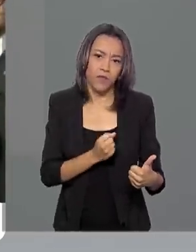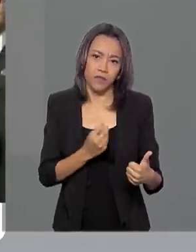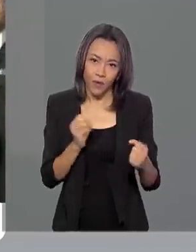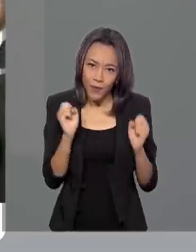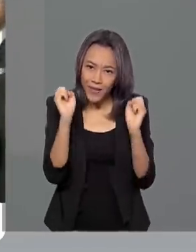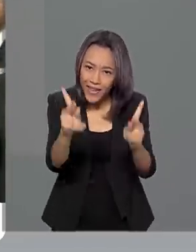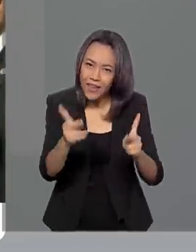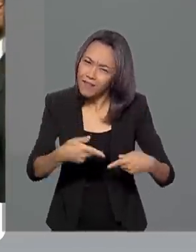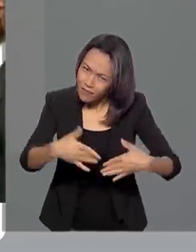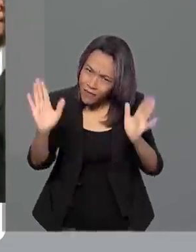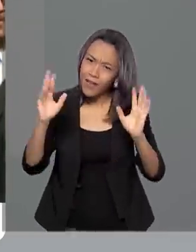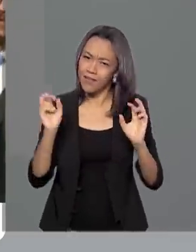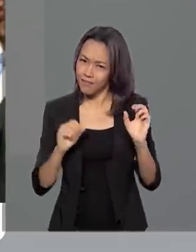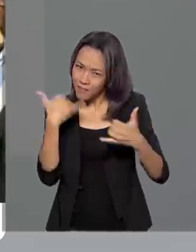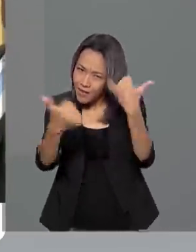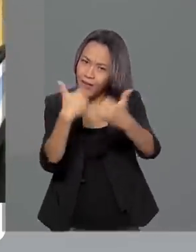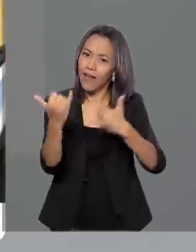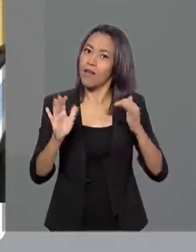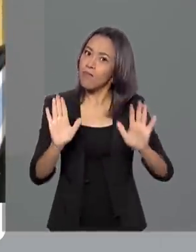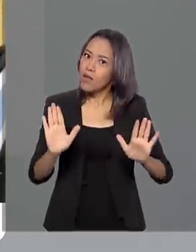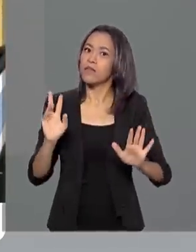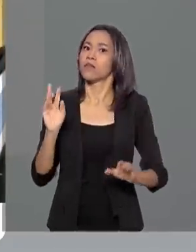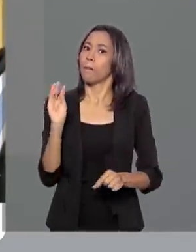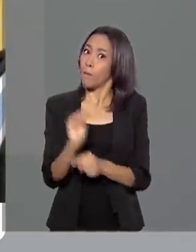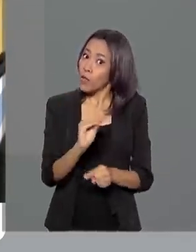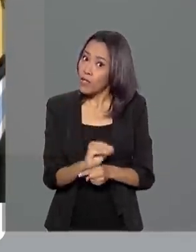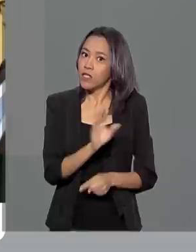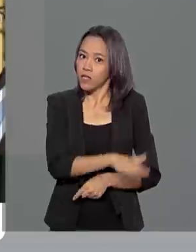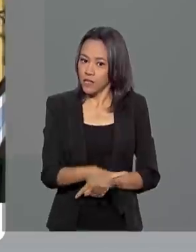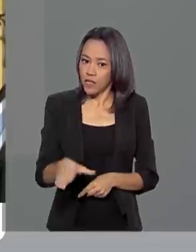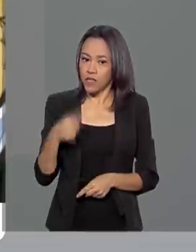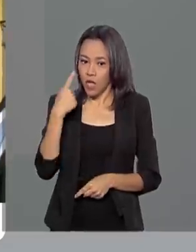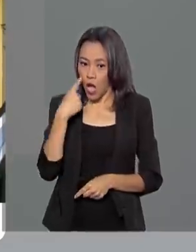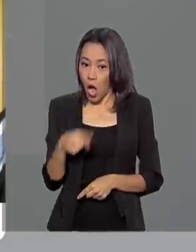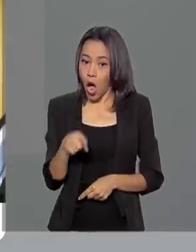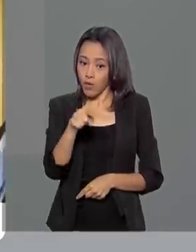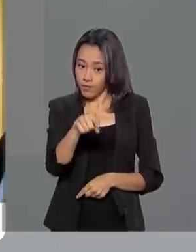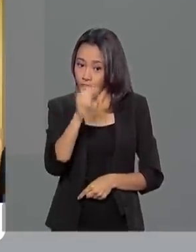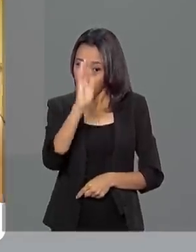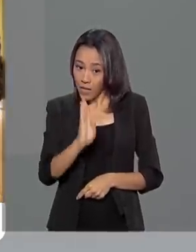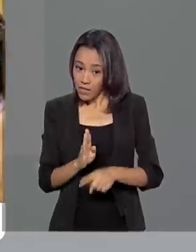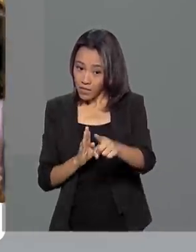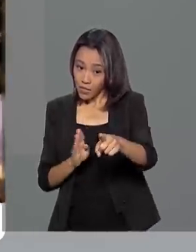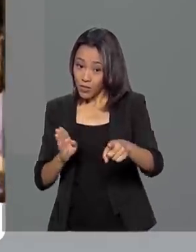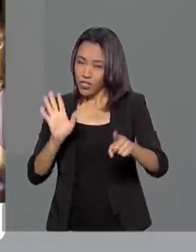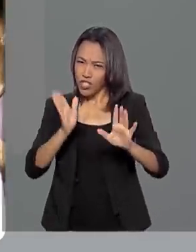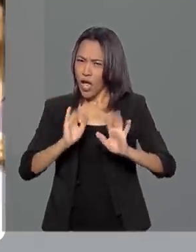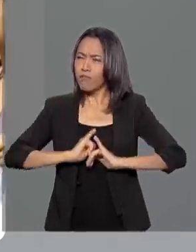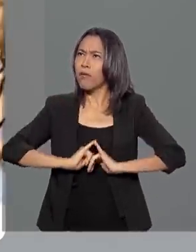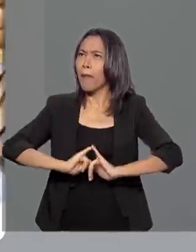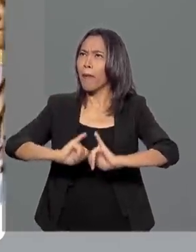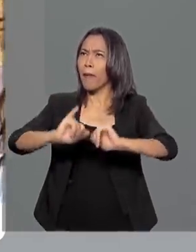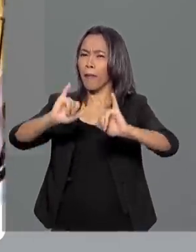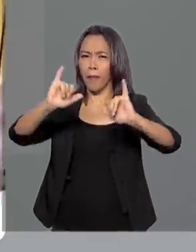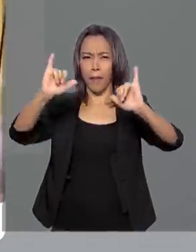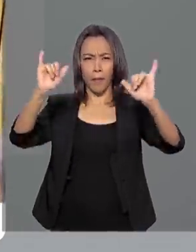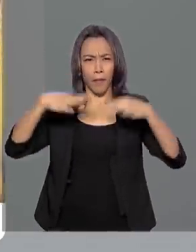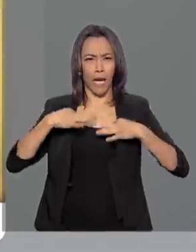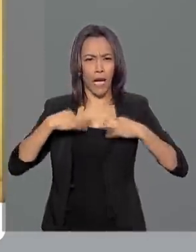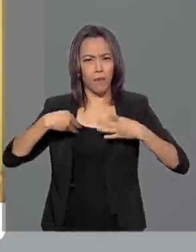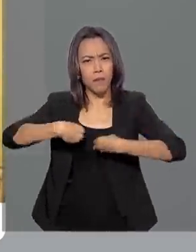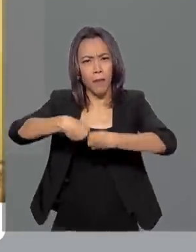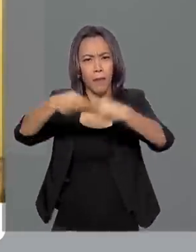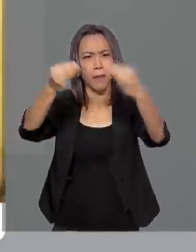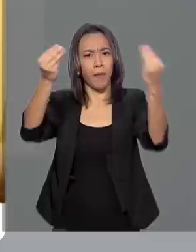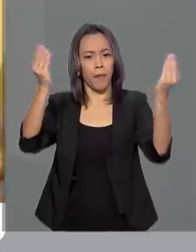Vai brincar, mas com toda a proteção as crianças. E aqui, no Brasil inteiro a campanha já chegou, a camiseta já chegou,